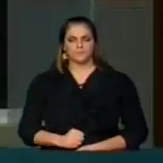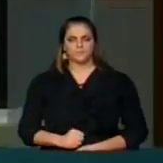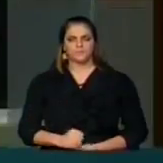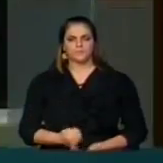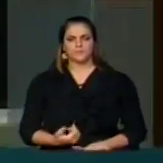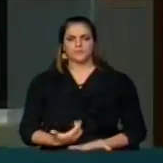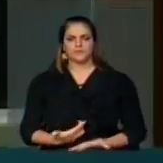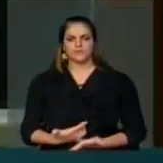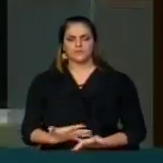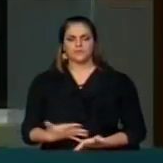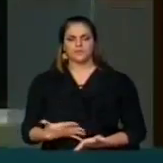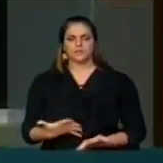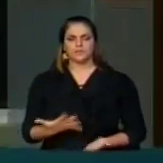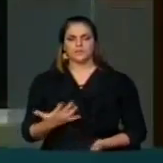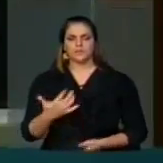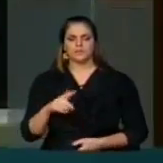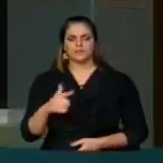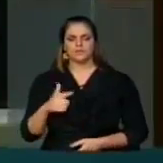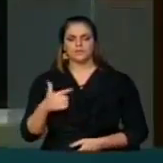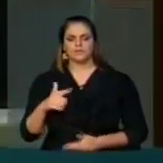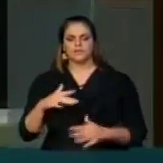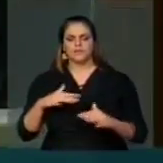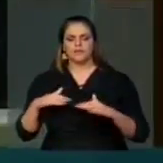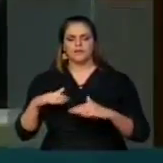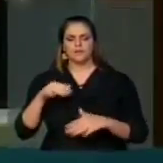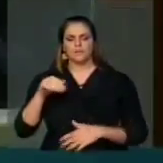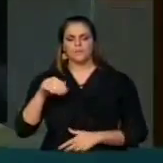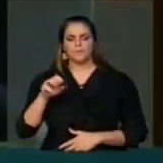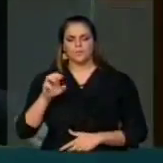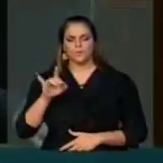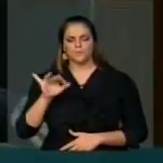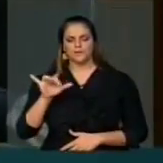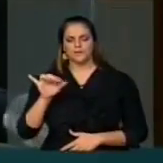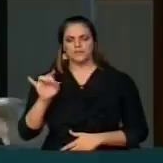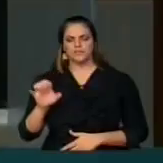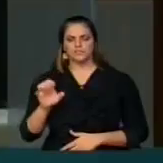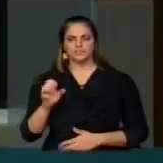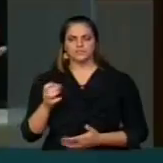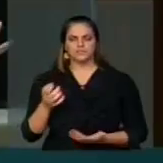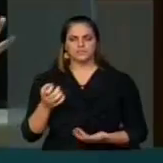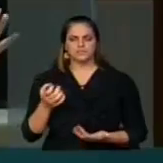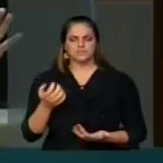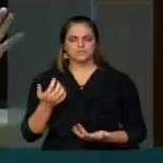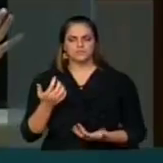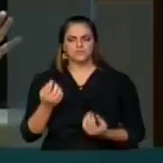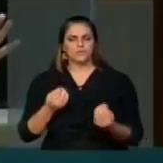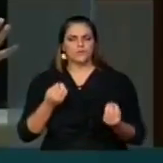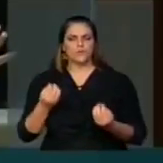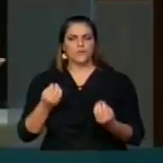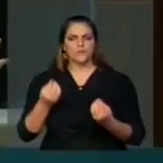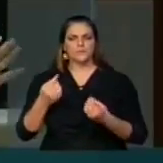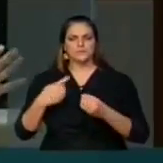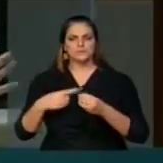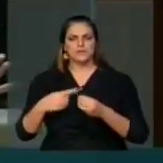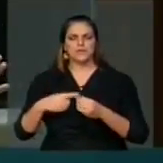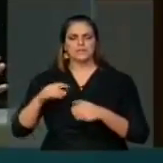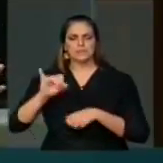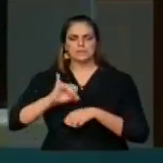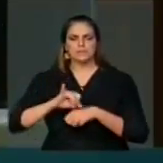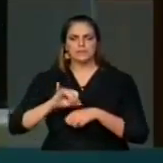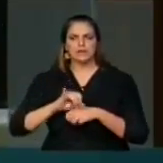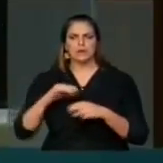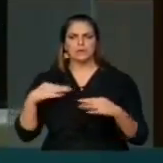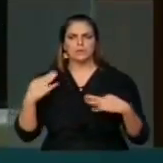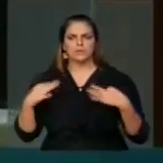transporte alternativo, principalmente das capitais, o turismo. A gente tem que dar uma olhadazinha nisso. Tem limite.